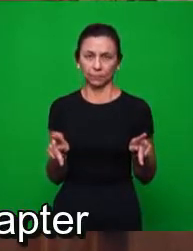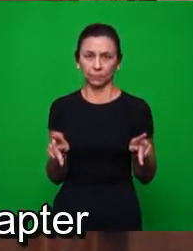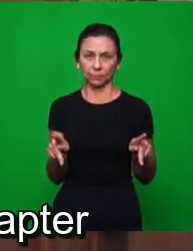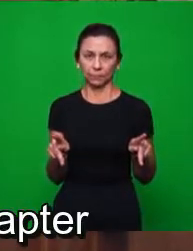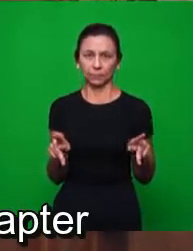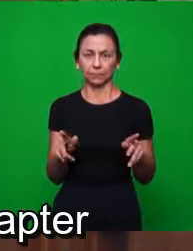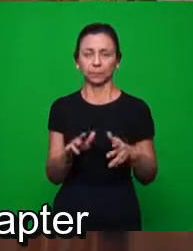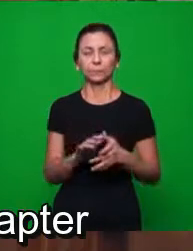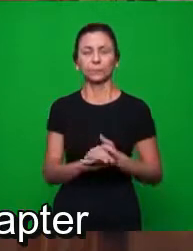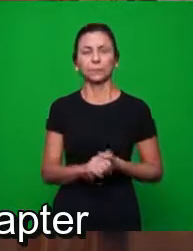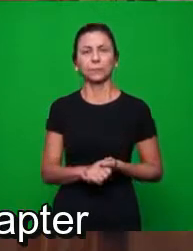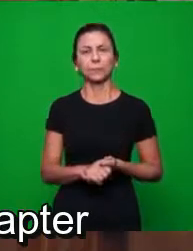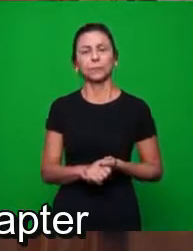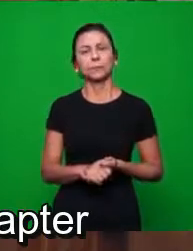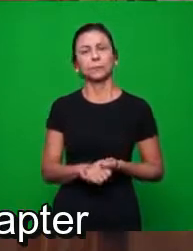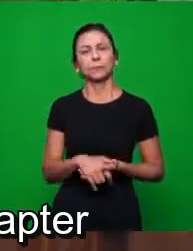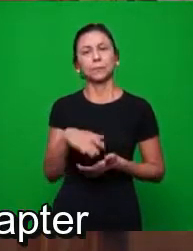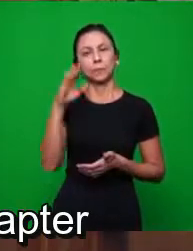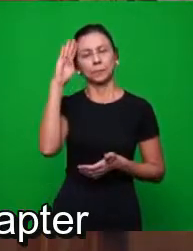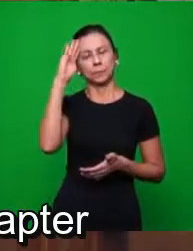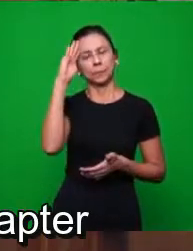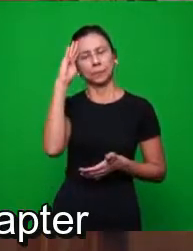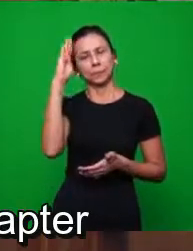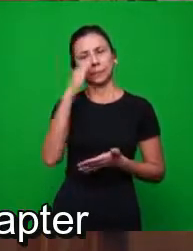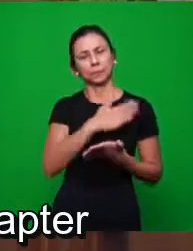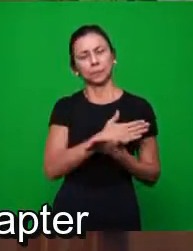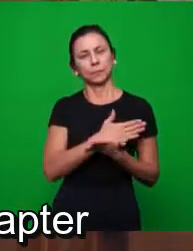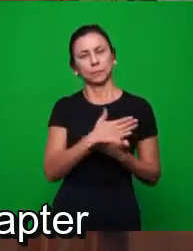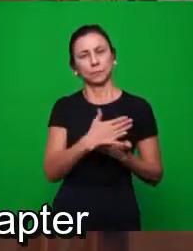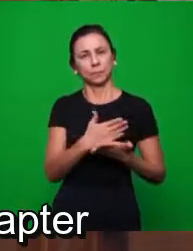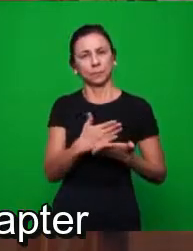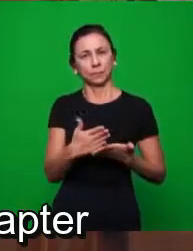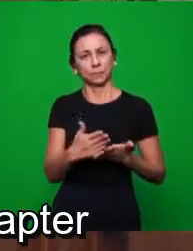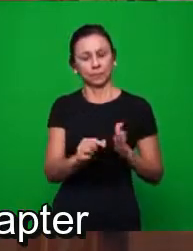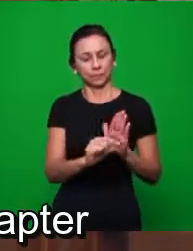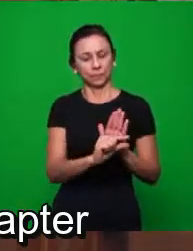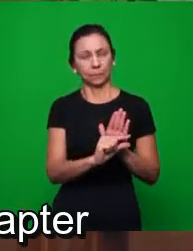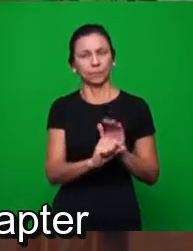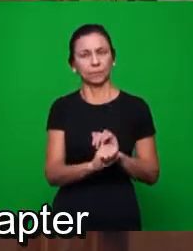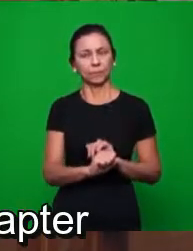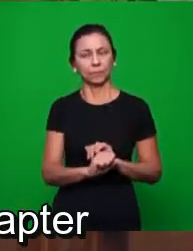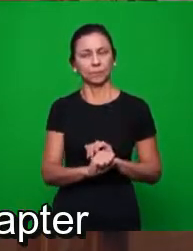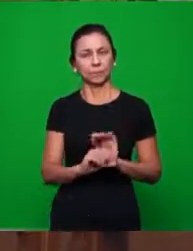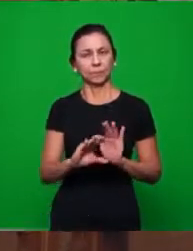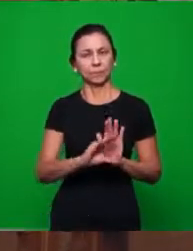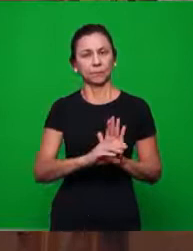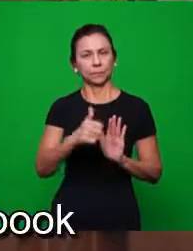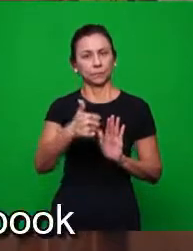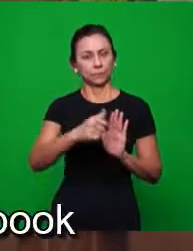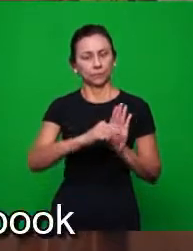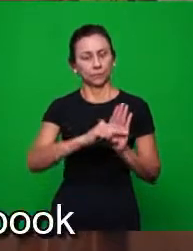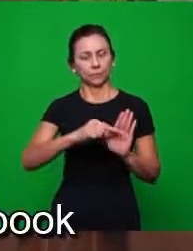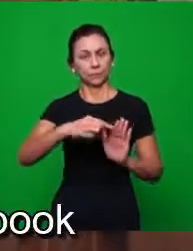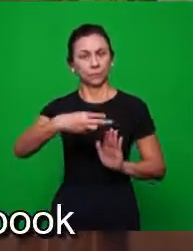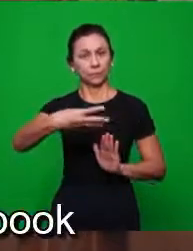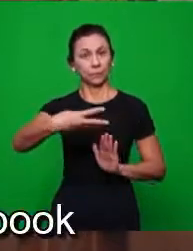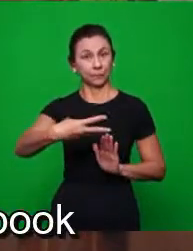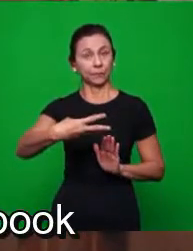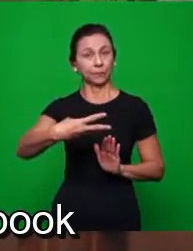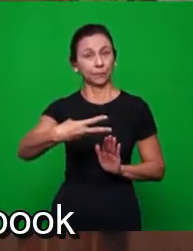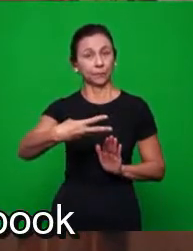a partir do verso 3 do primeiro capítulo do livro,